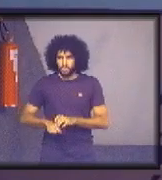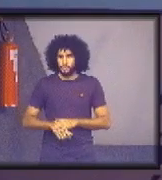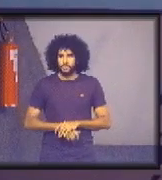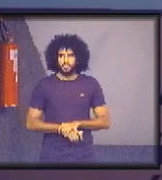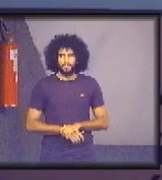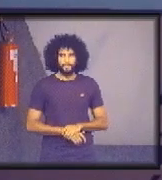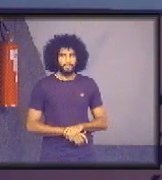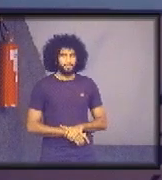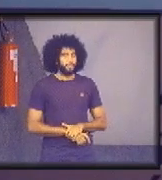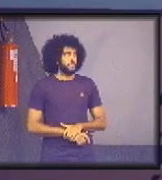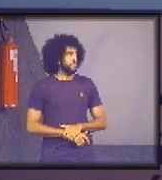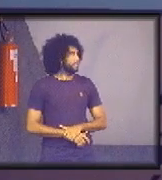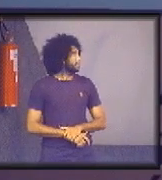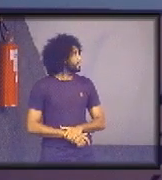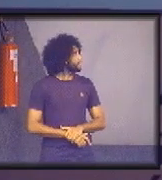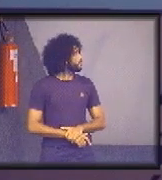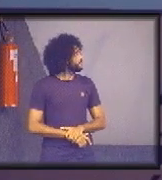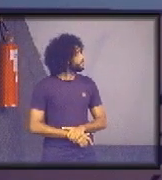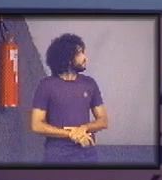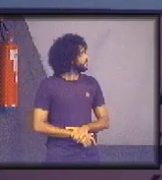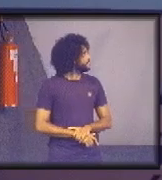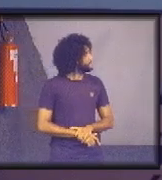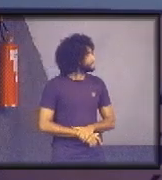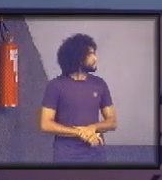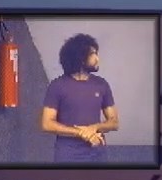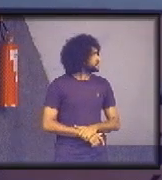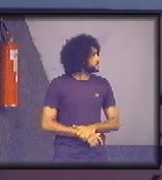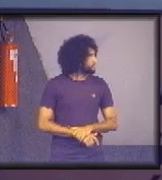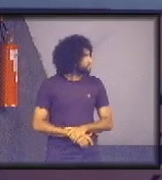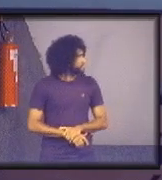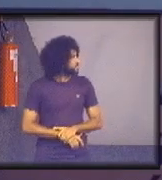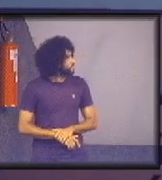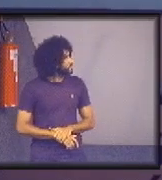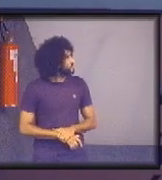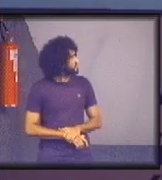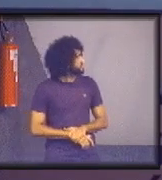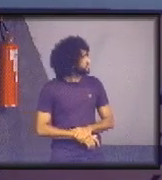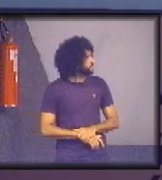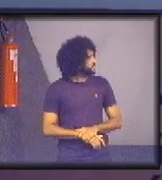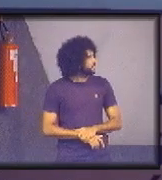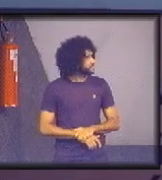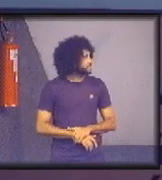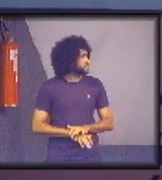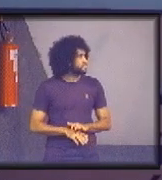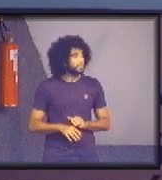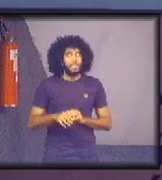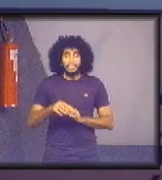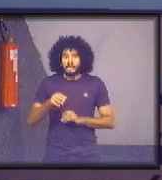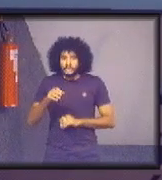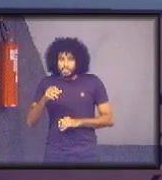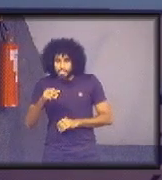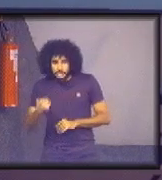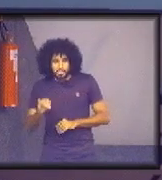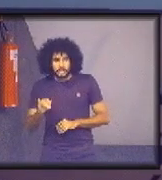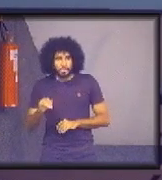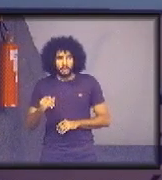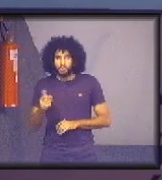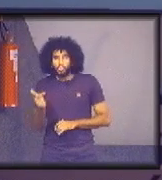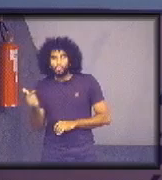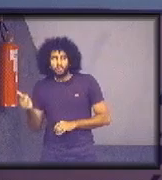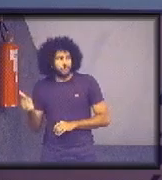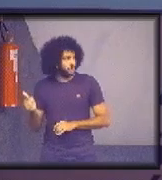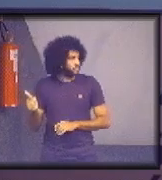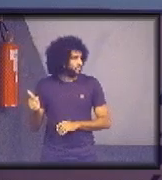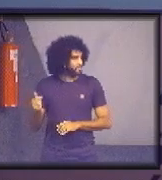O tribunal que nunca consumiu um item, por exemplo, garrafas de água, devem ser de zero ou não se aplica? Não, se ele não possui, como fica a contagem para o prêmio?